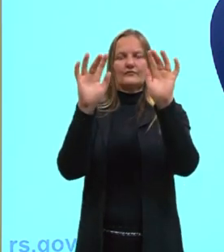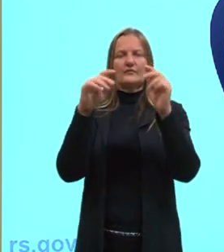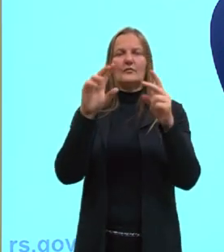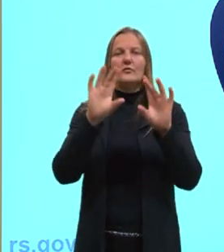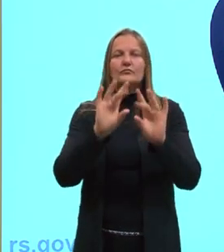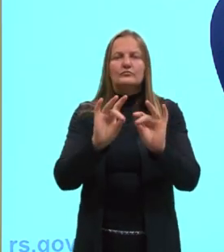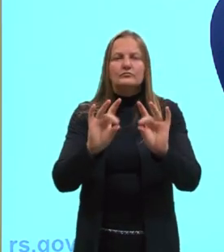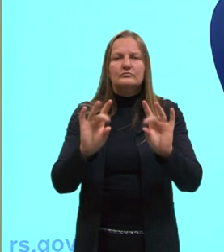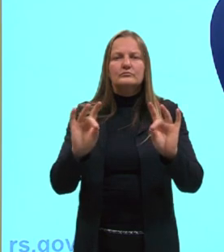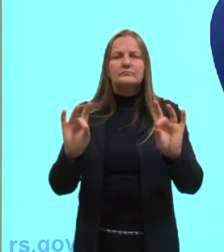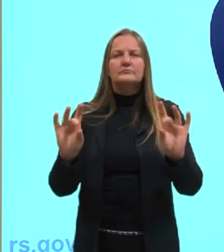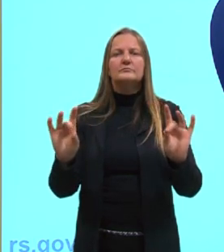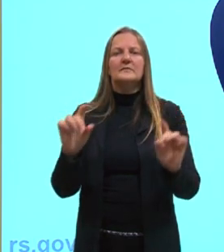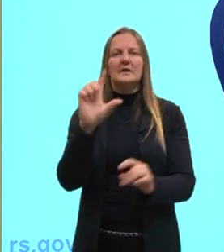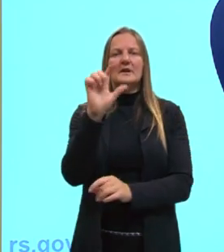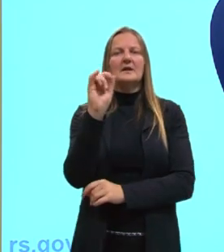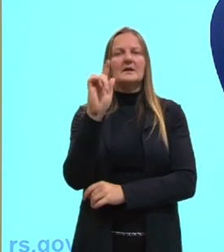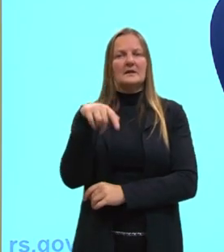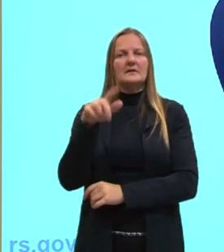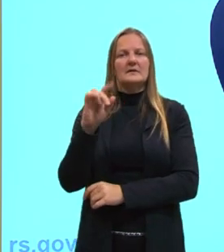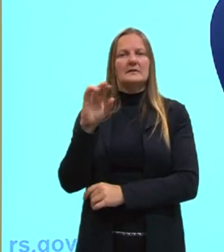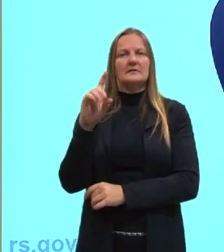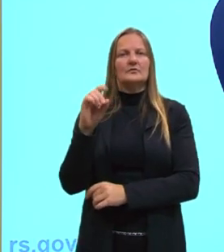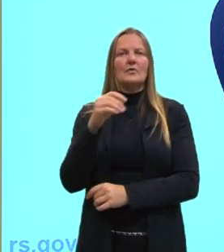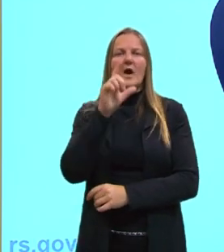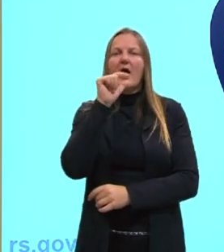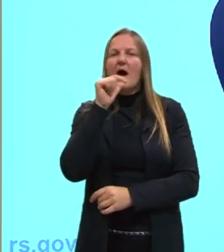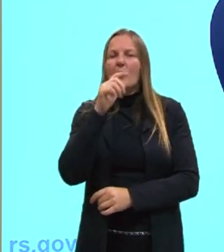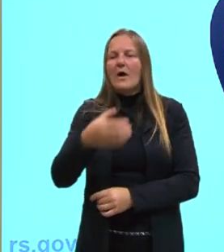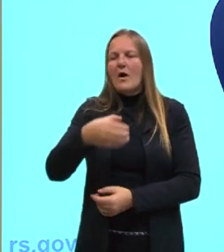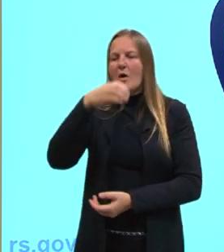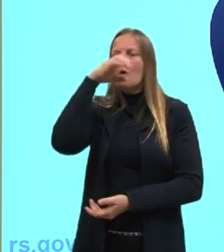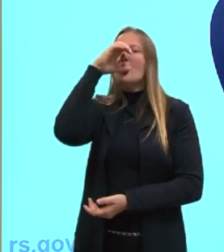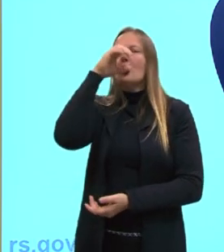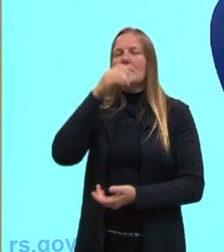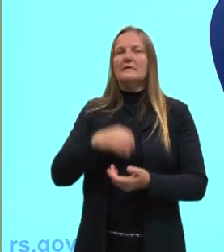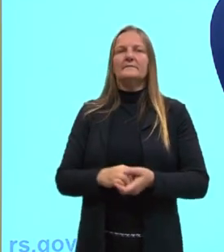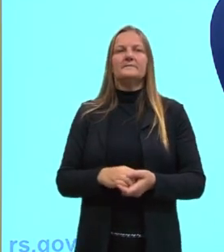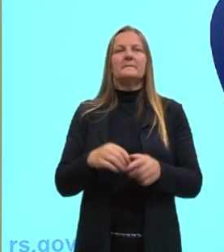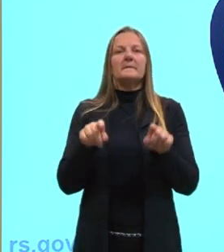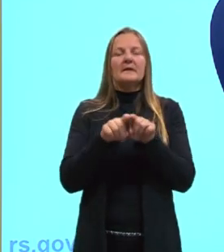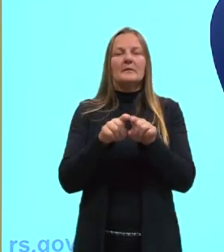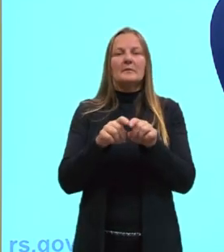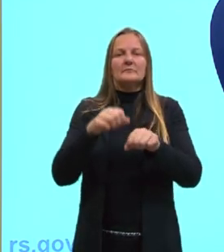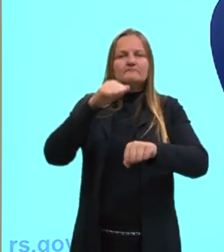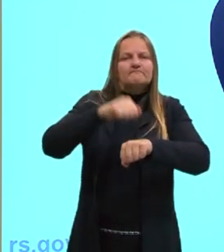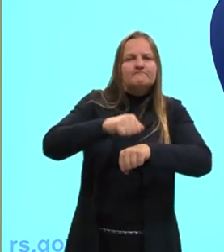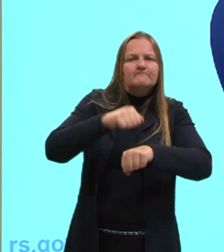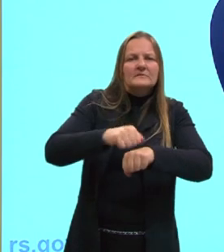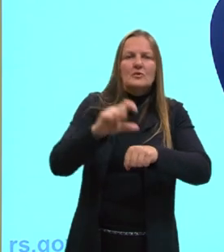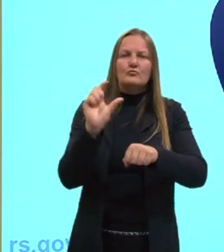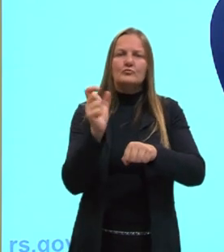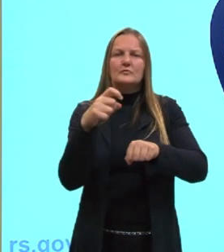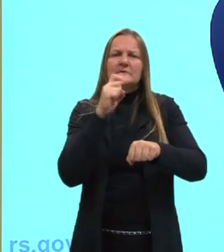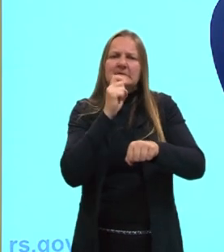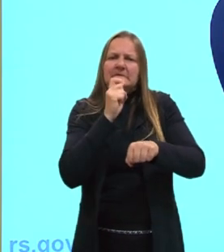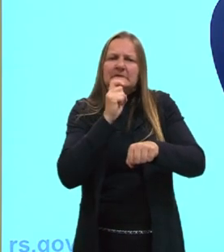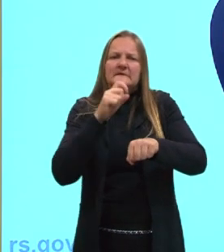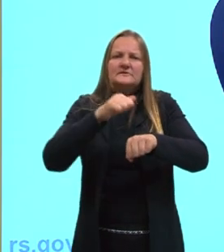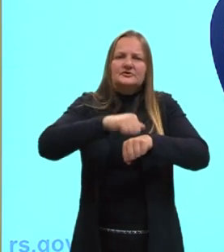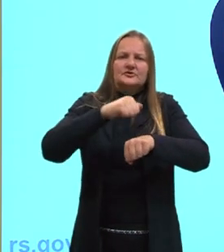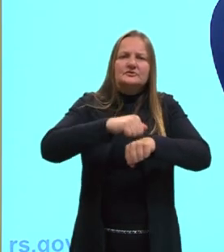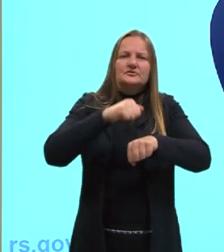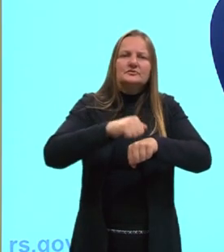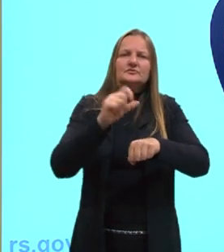O líquido, onde a gente tem aqui um copo com água e o sólido, né, o gelo, tá? Aqui a gente